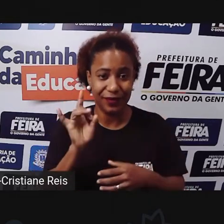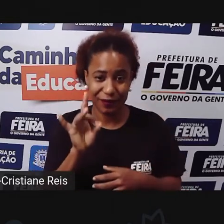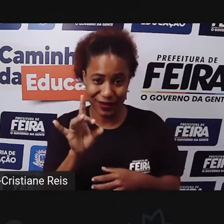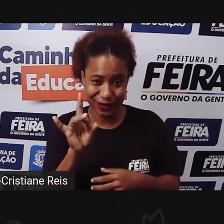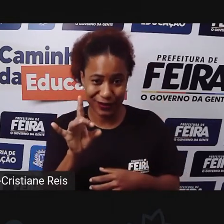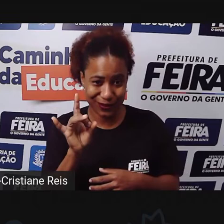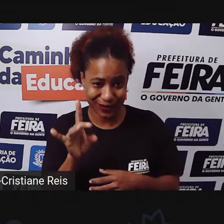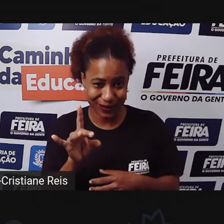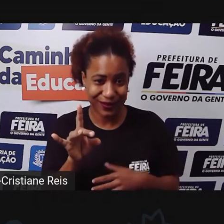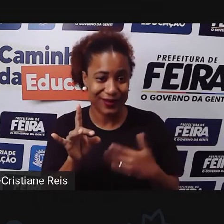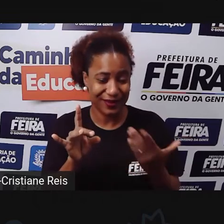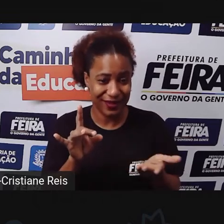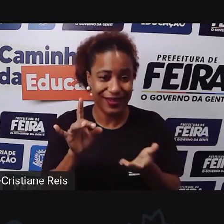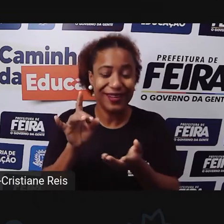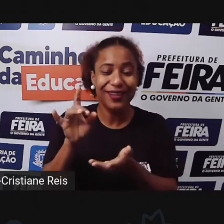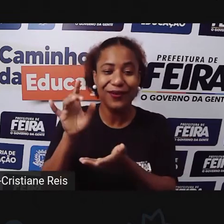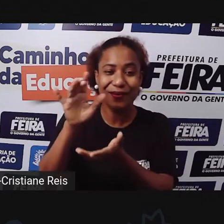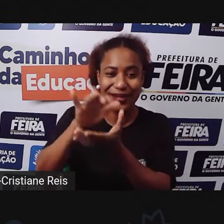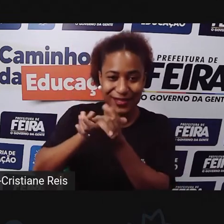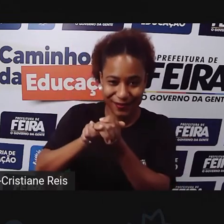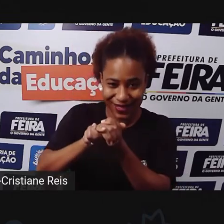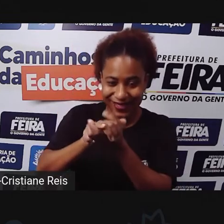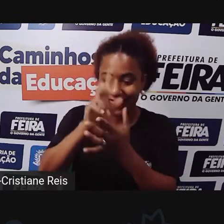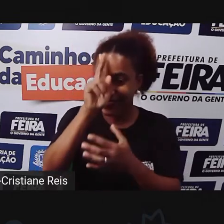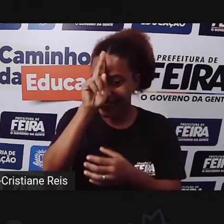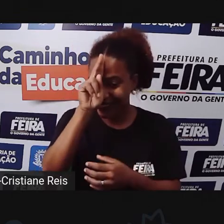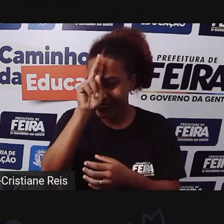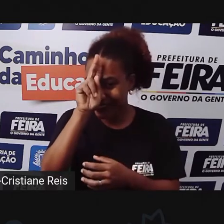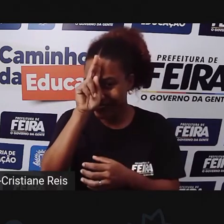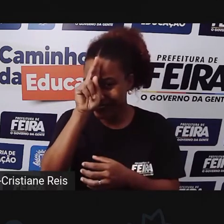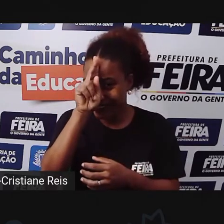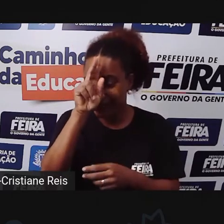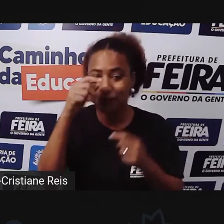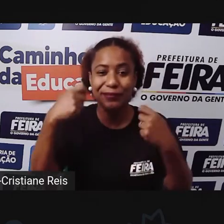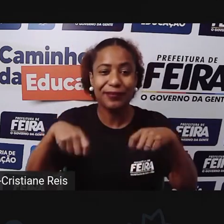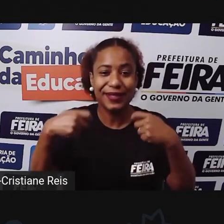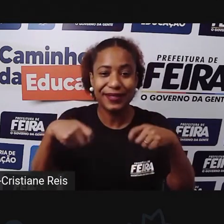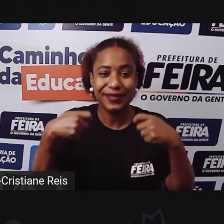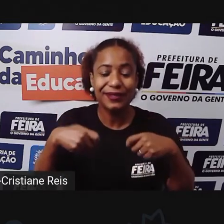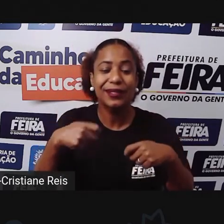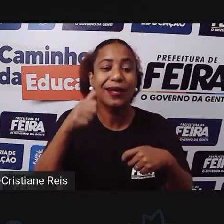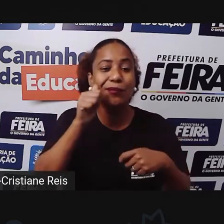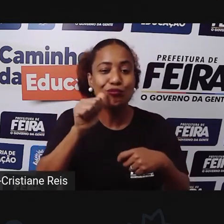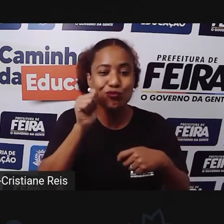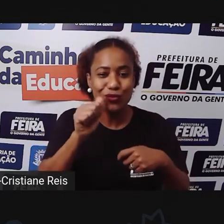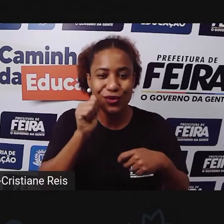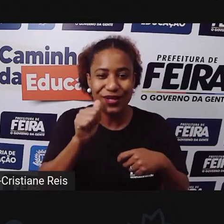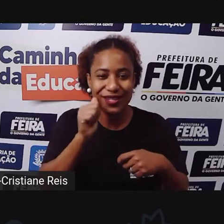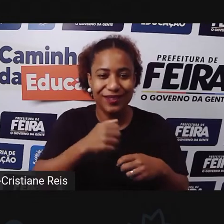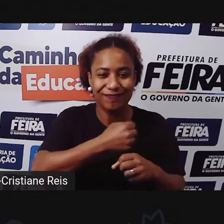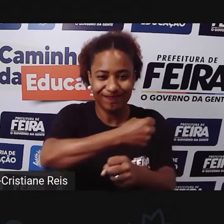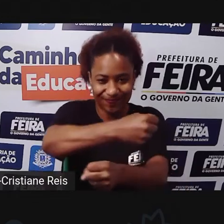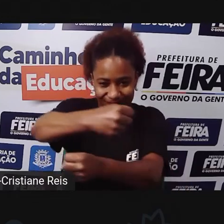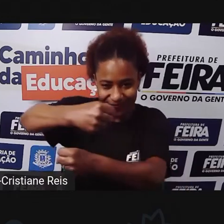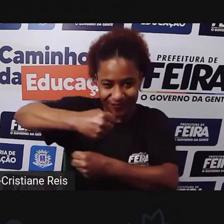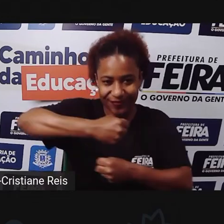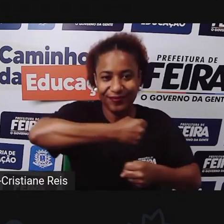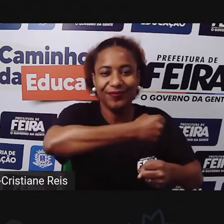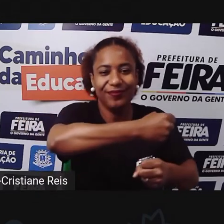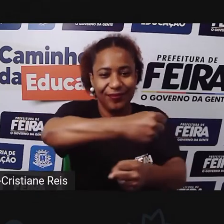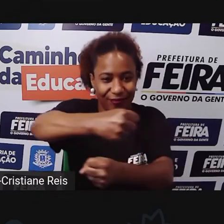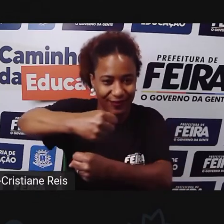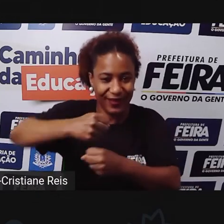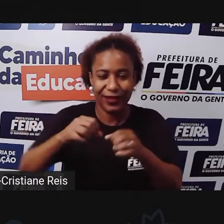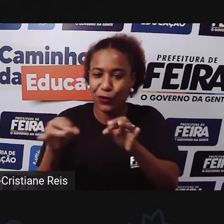Para o casamento Da Dona Baratinha Foi preciso Que as cozinheiras Todo mundo lá Ajudasse, né? Nos